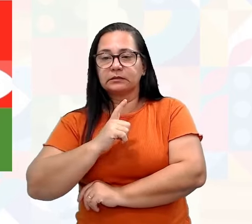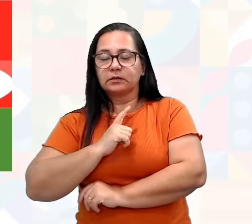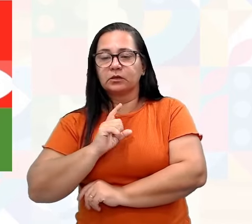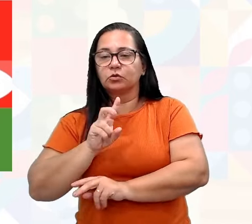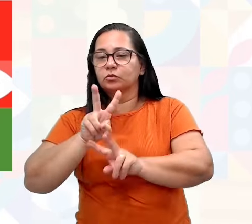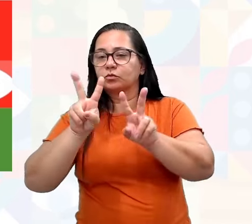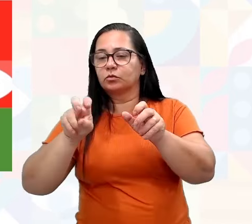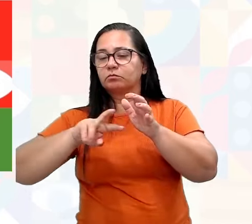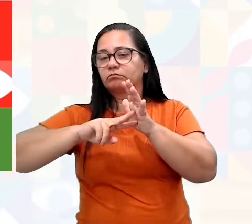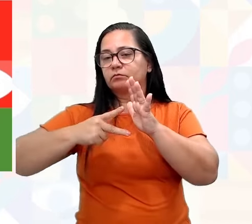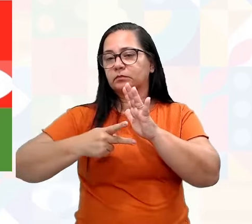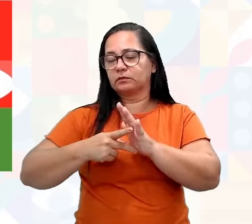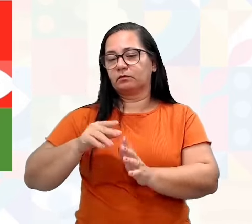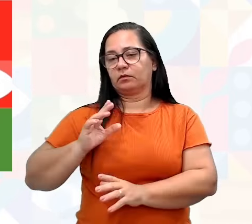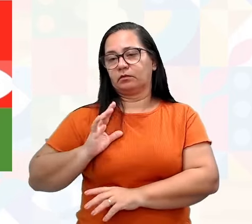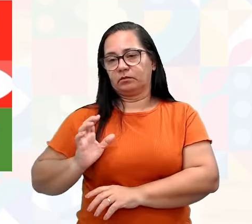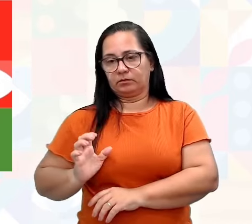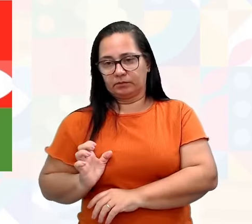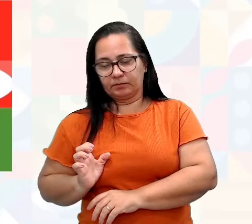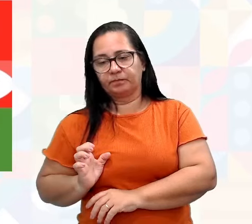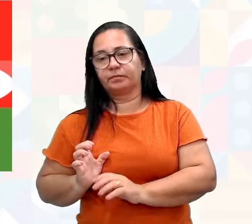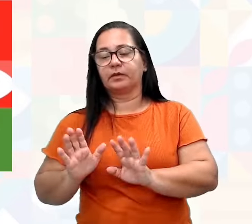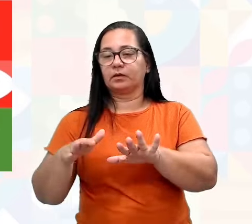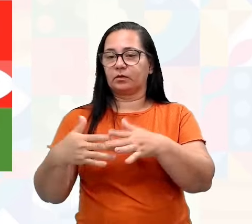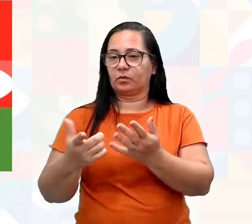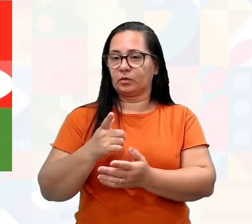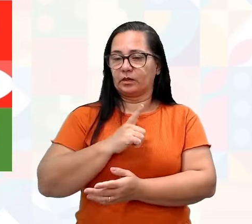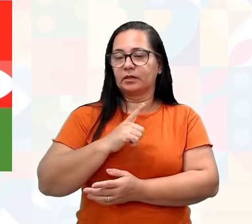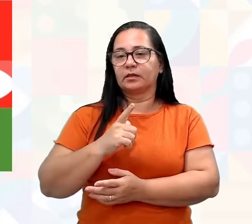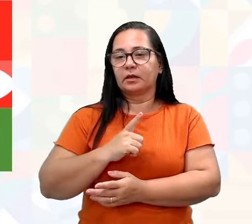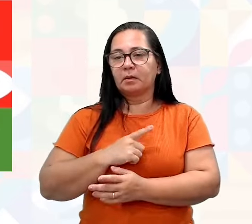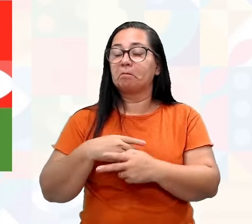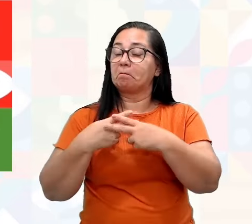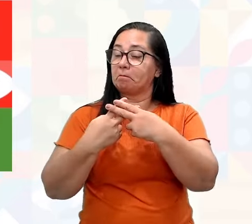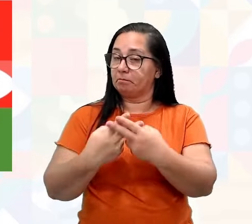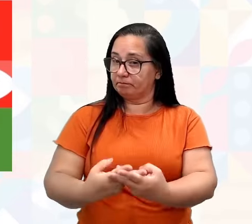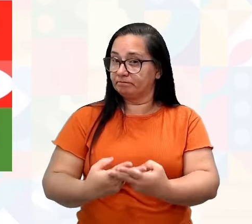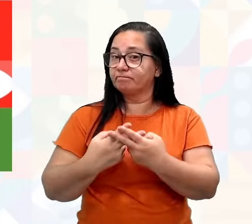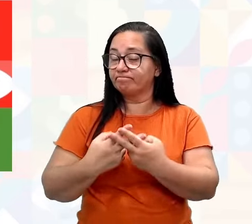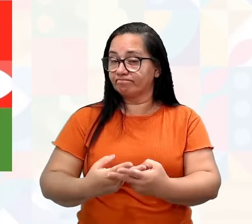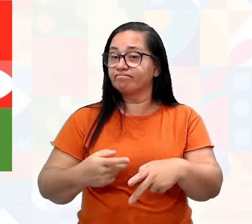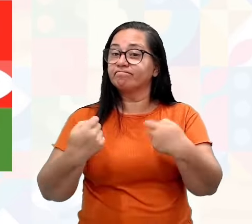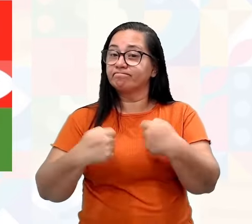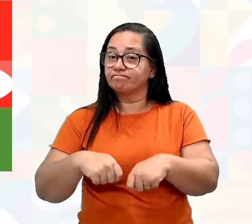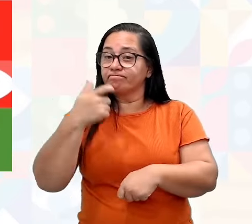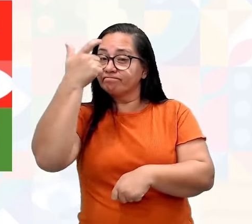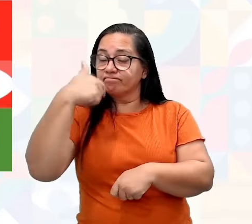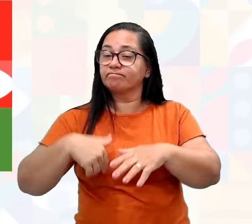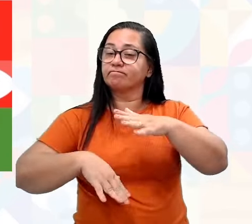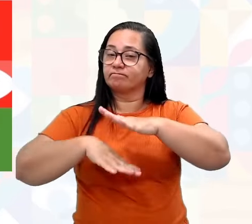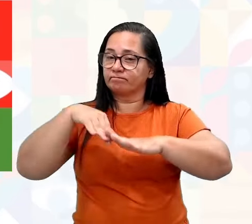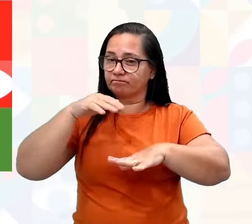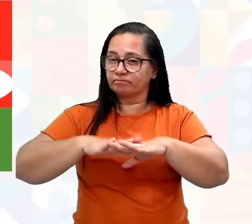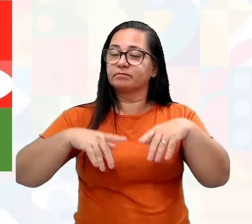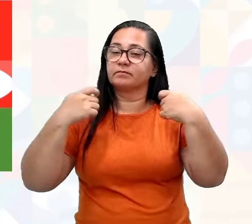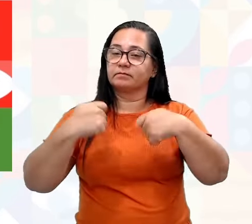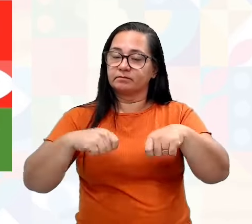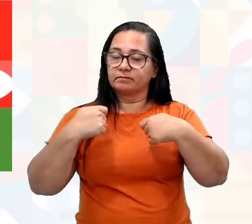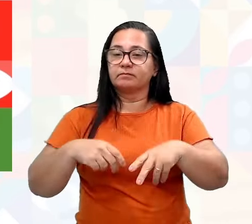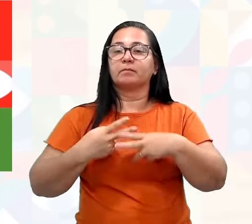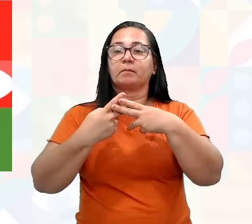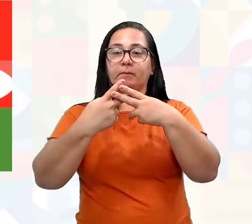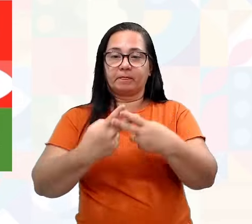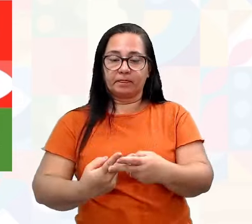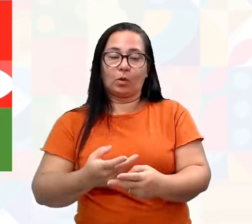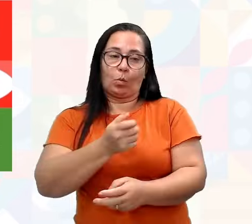vem a ser a ética, o que está dentro da ética. E aí nós temos paciência, a gente enquanto profissional a gente tem que ter paciência tanto